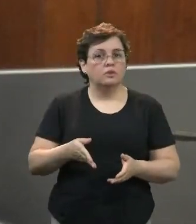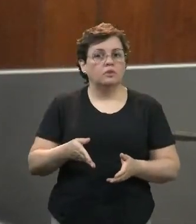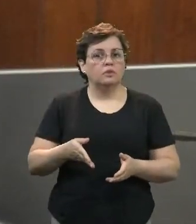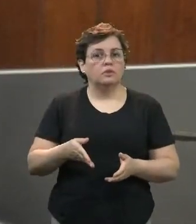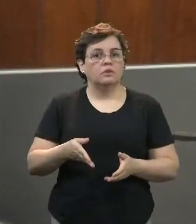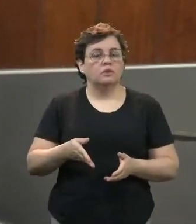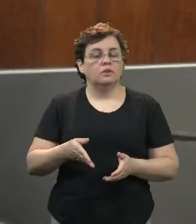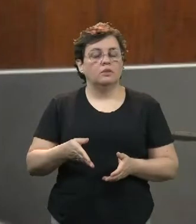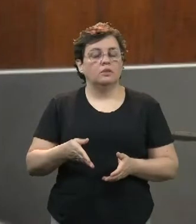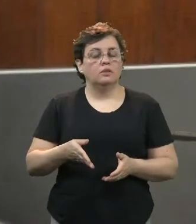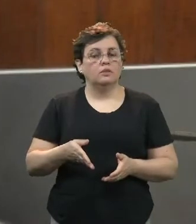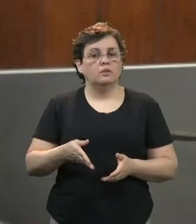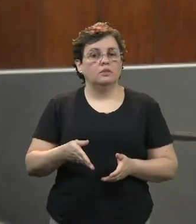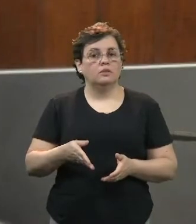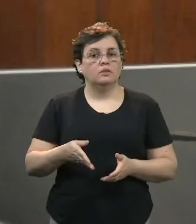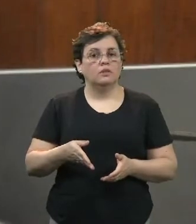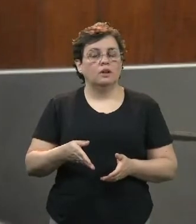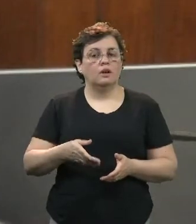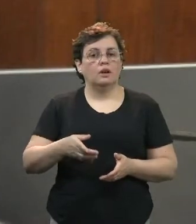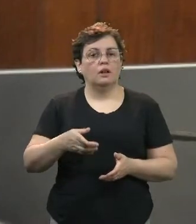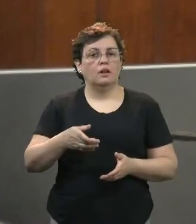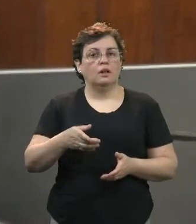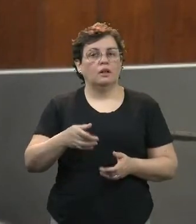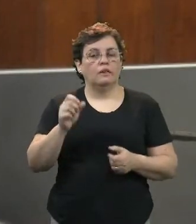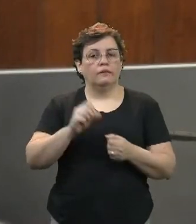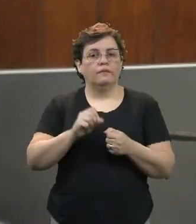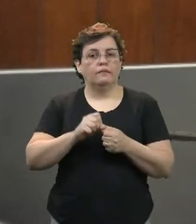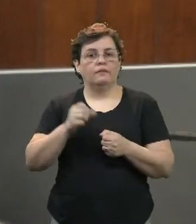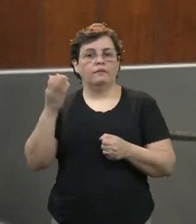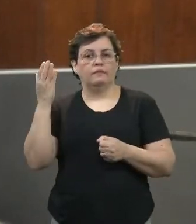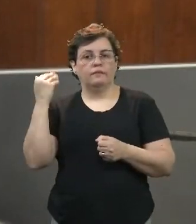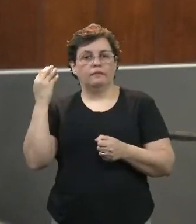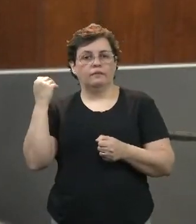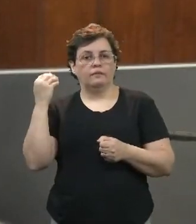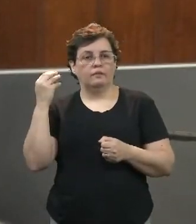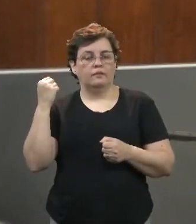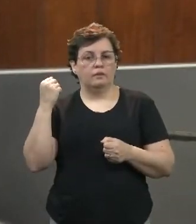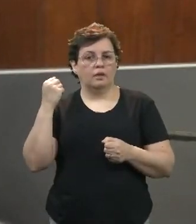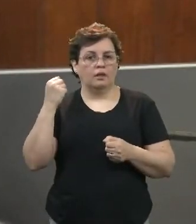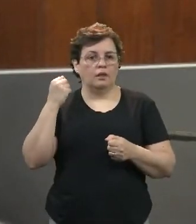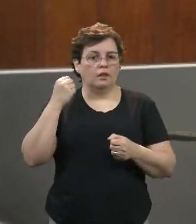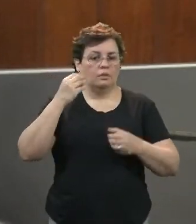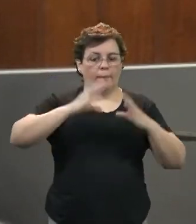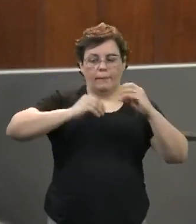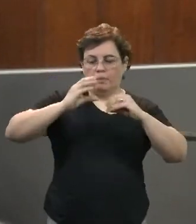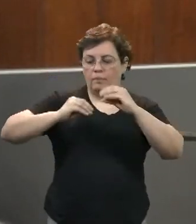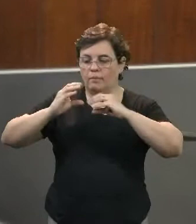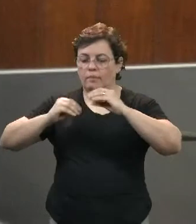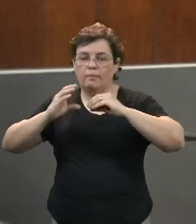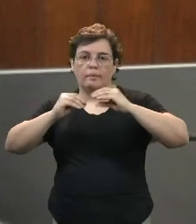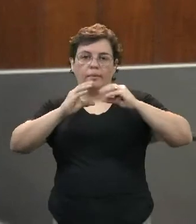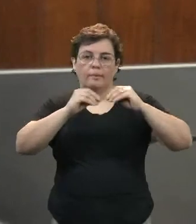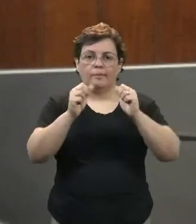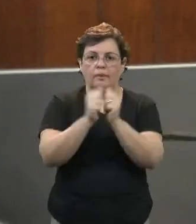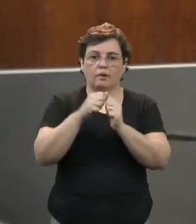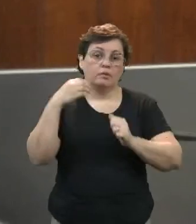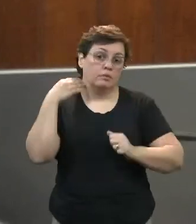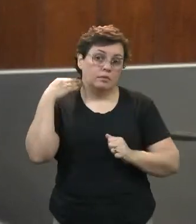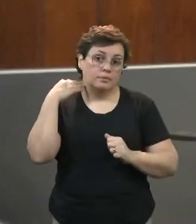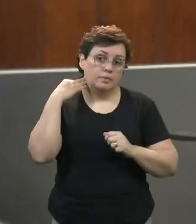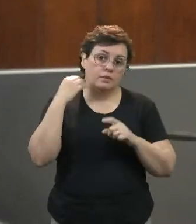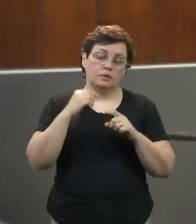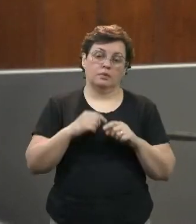havia feito o relacionamento com os estabelecimentos financeiros. Em função disso,